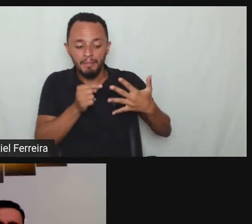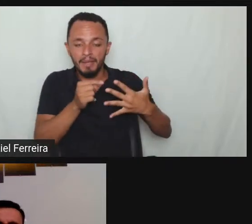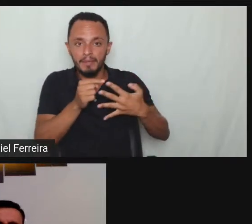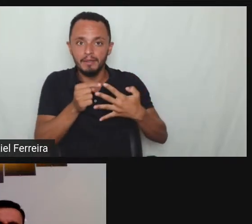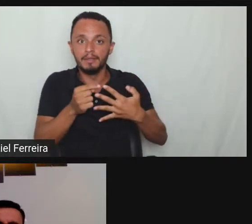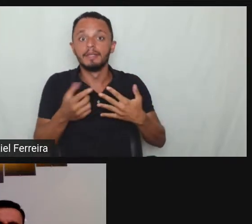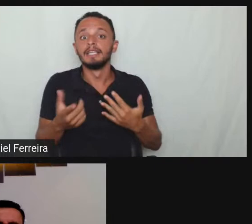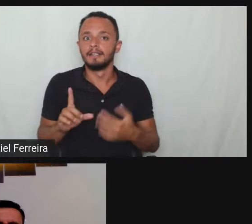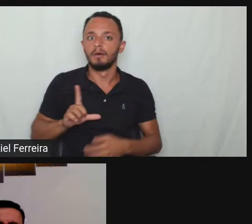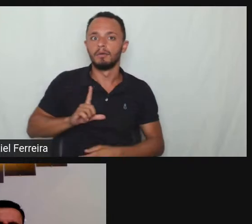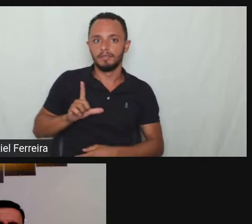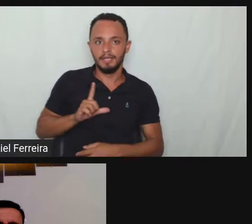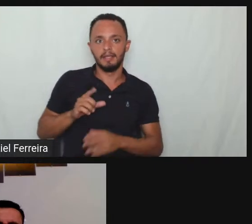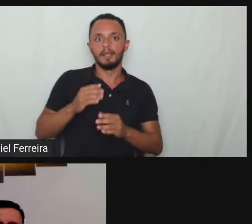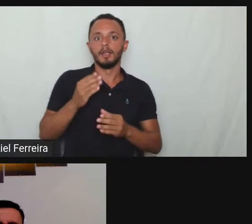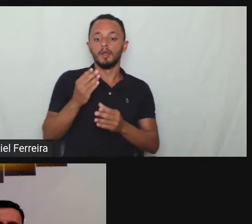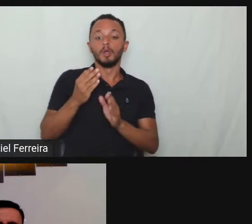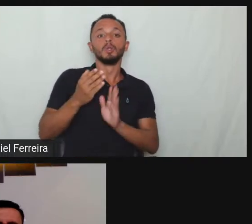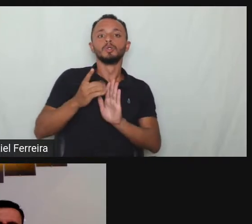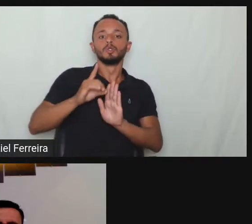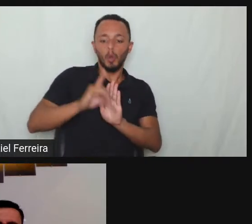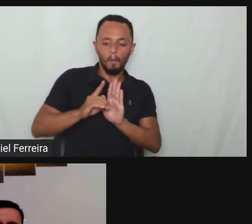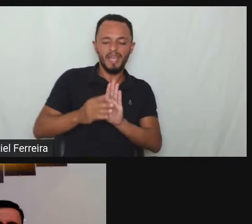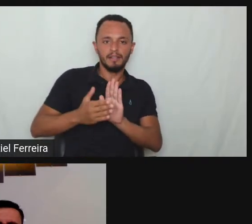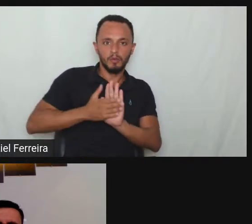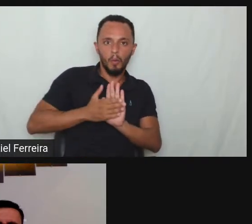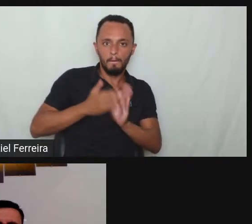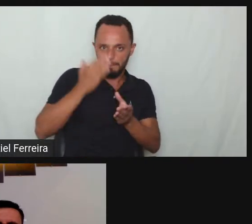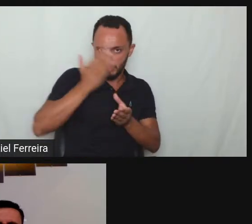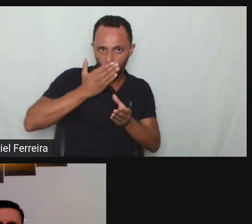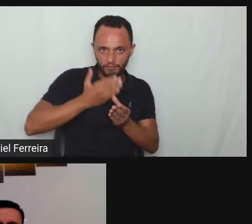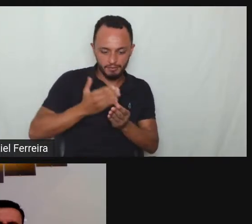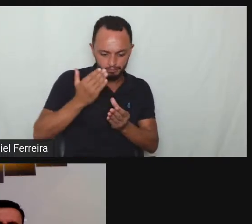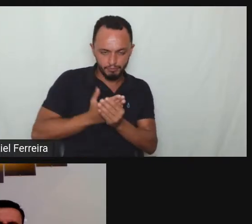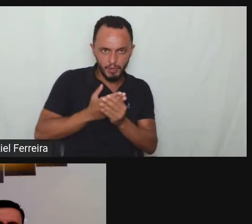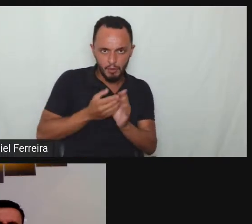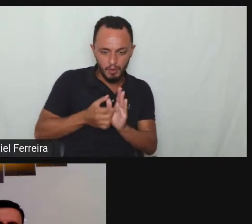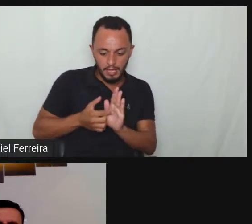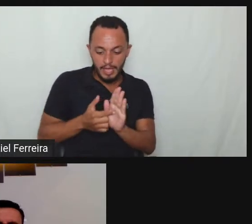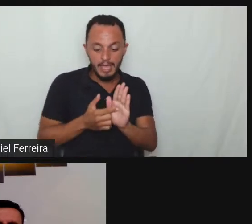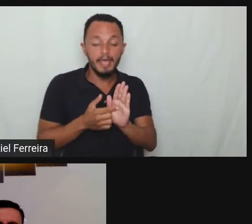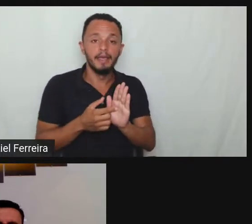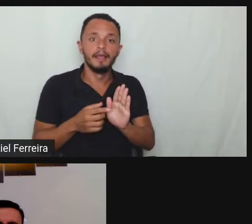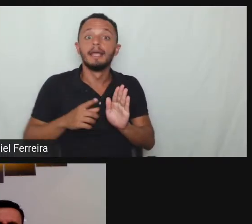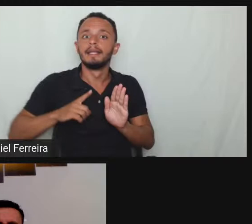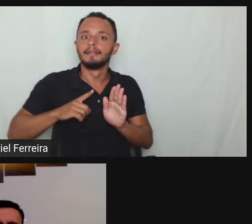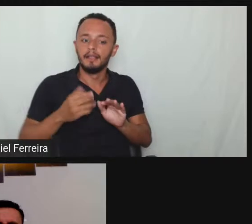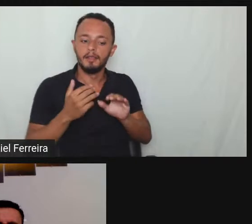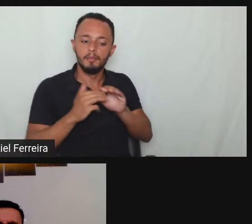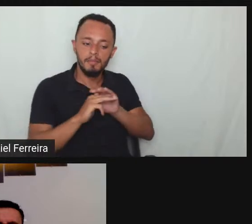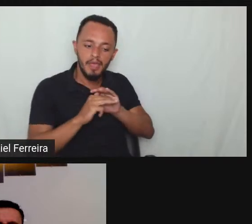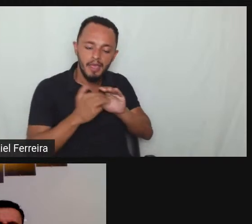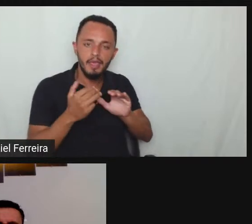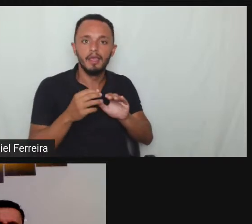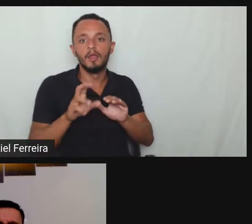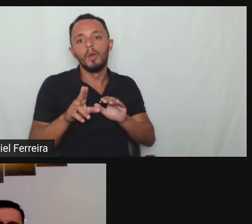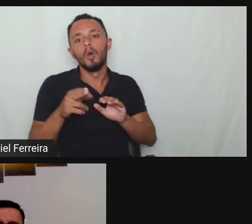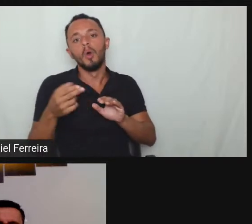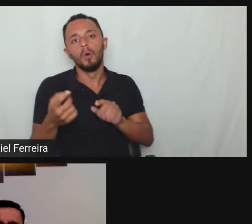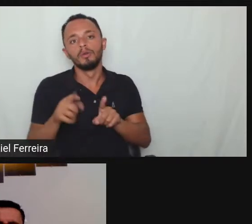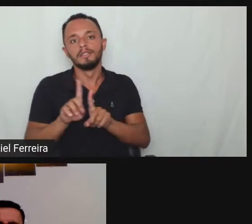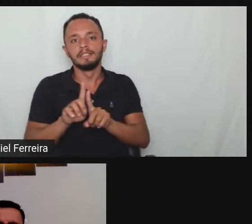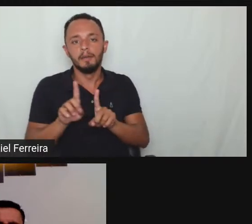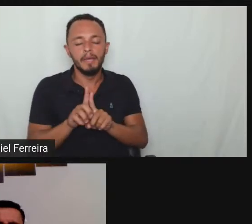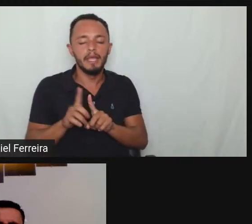caracterizador e se possível uma dica que eu tô também façam relatórios auxiliares terapia ocupacional da